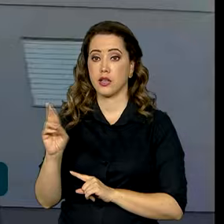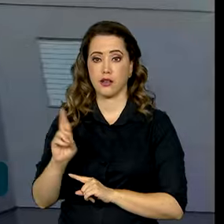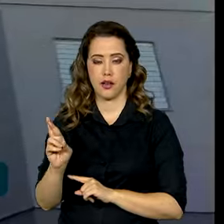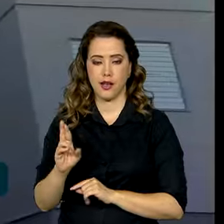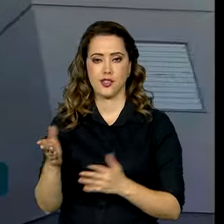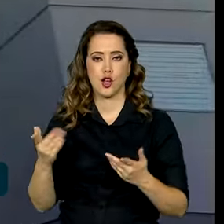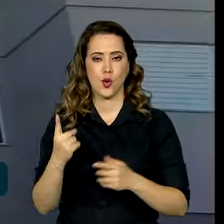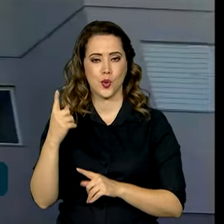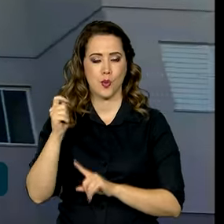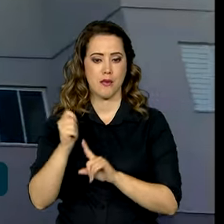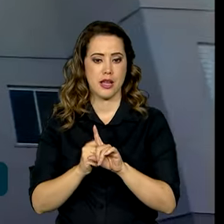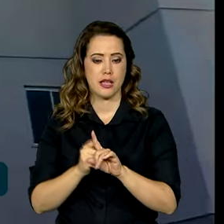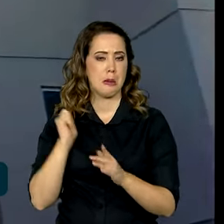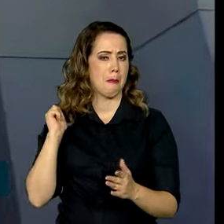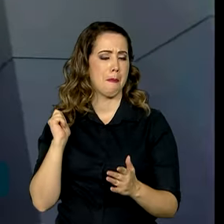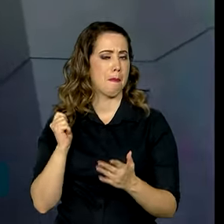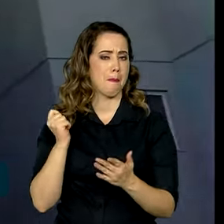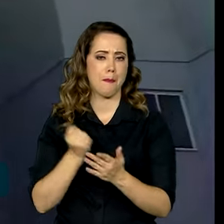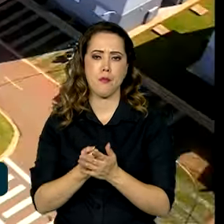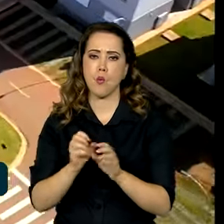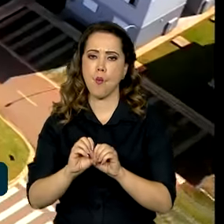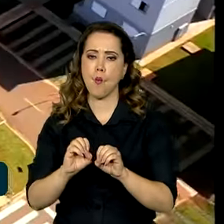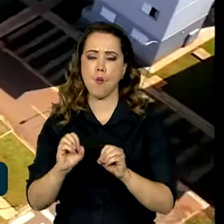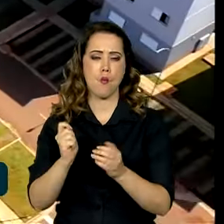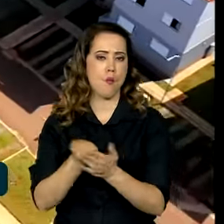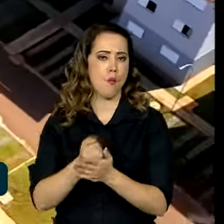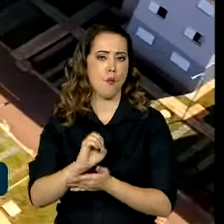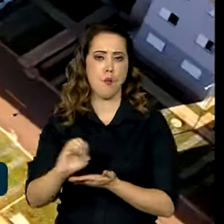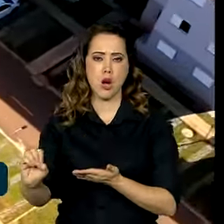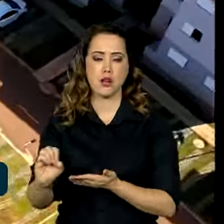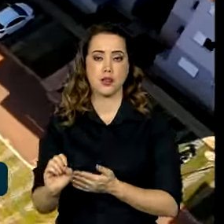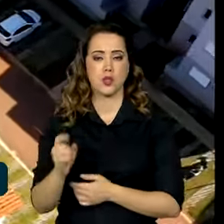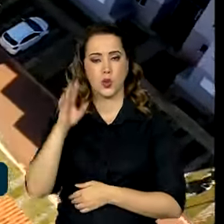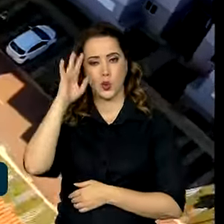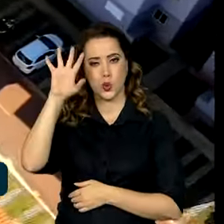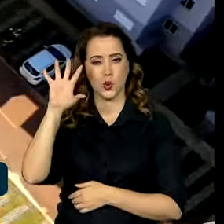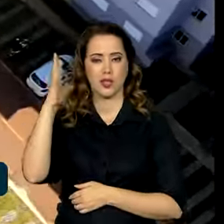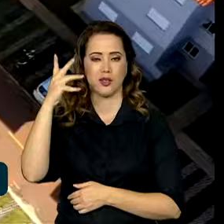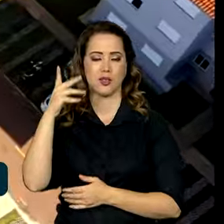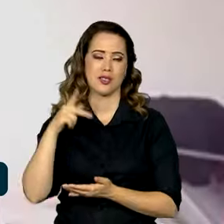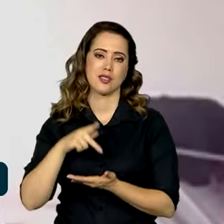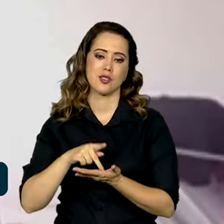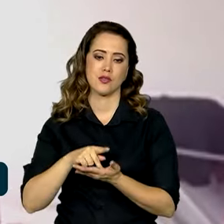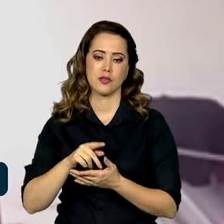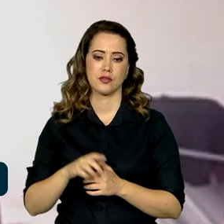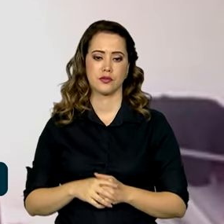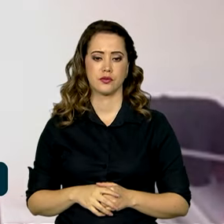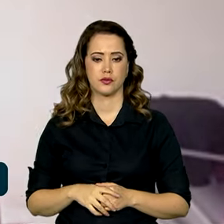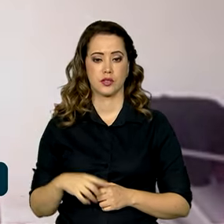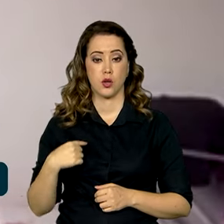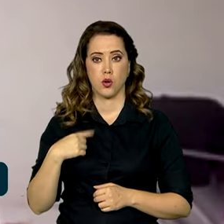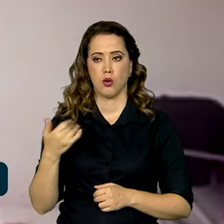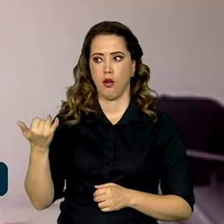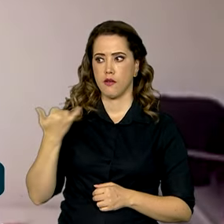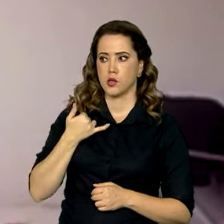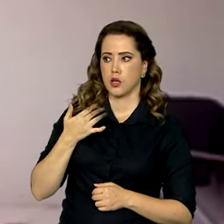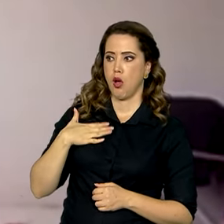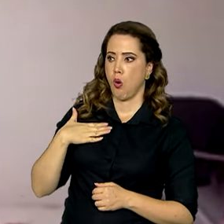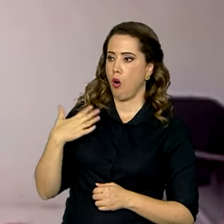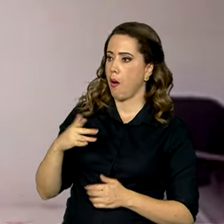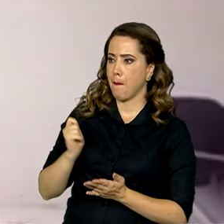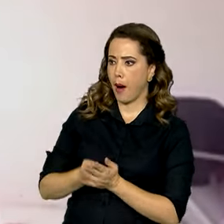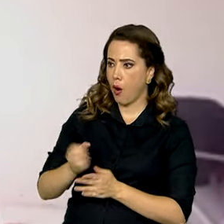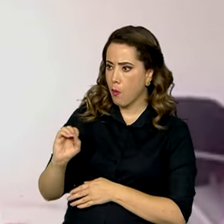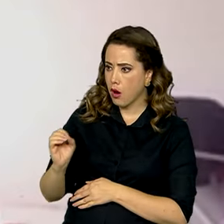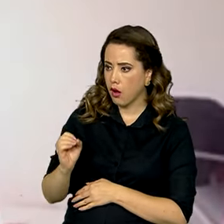foi contemplada com a quitação do imóvel pela Caixa. Um sonho realizado. Quando eu fui contemplada, para mim